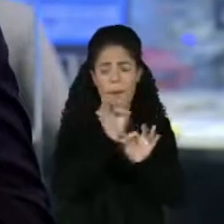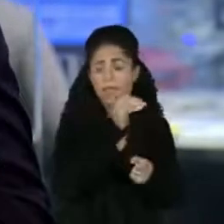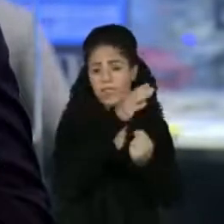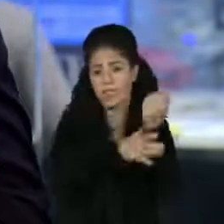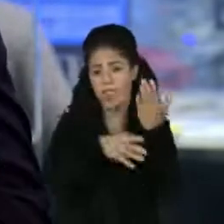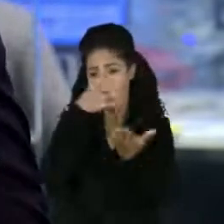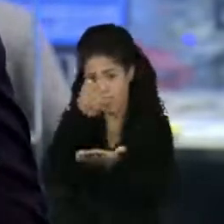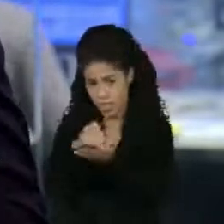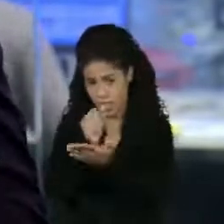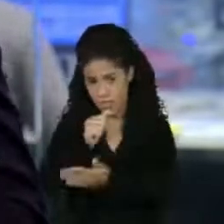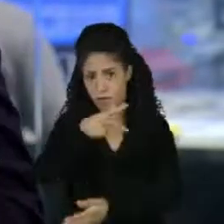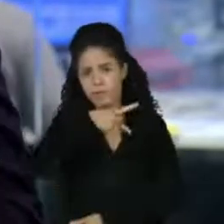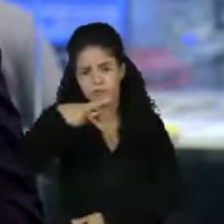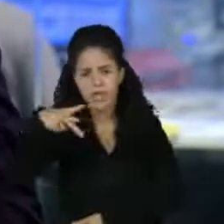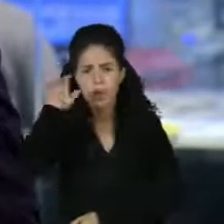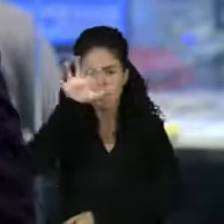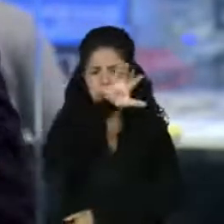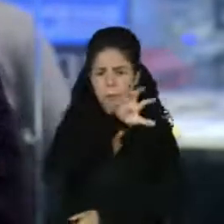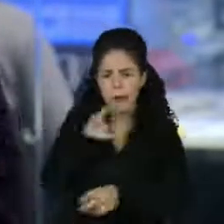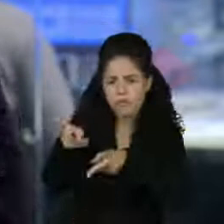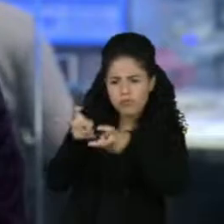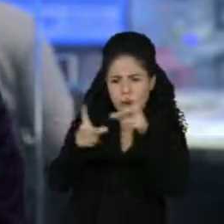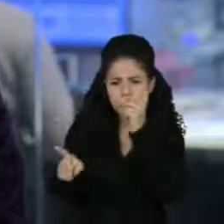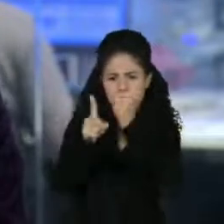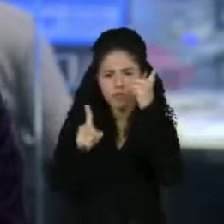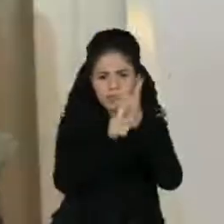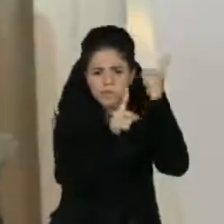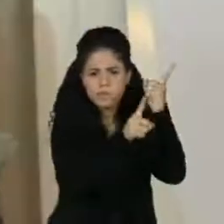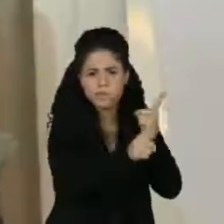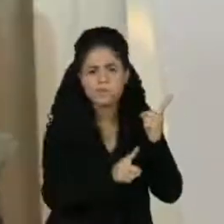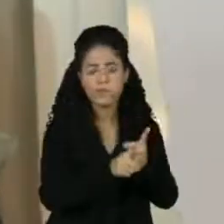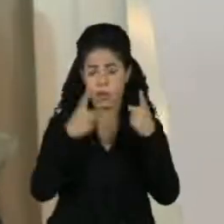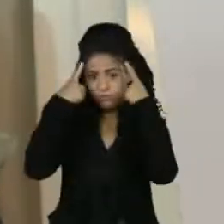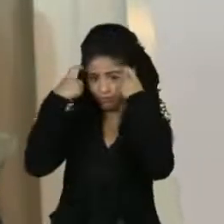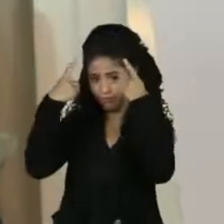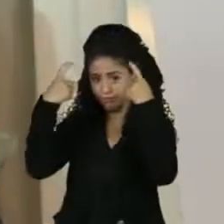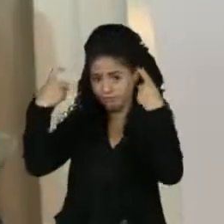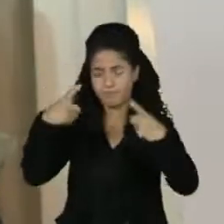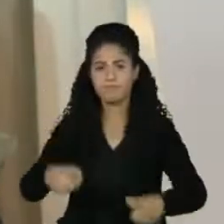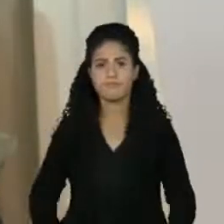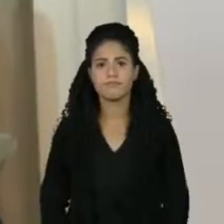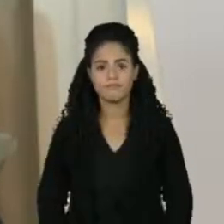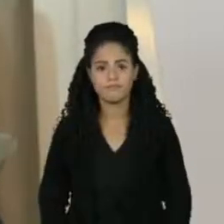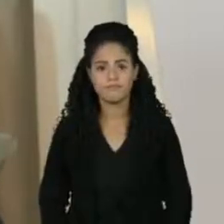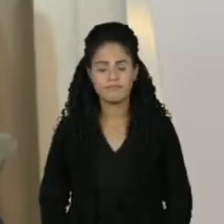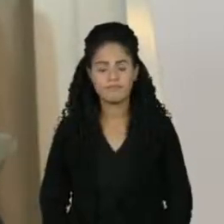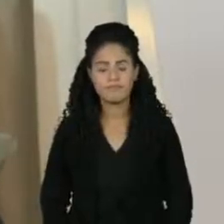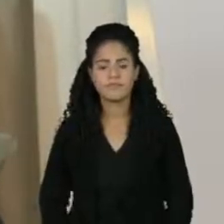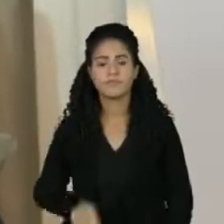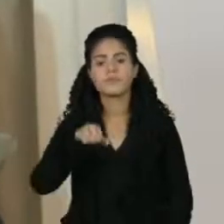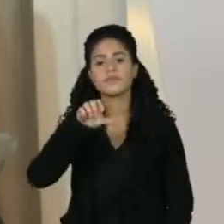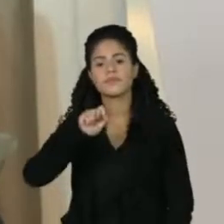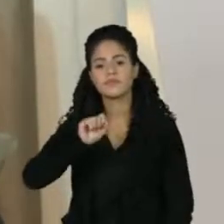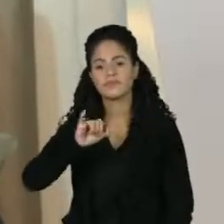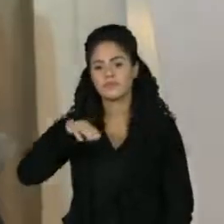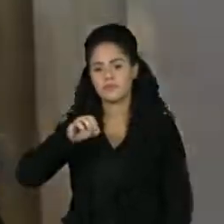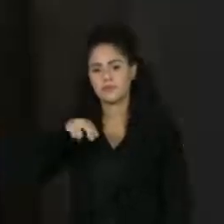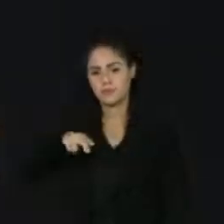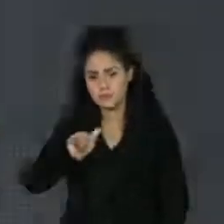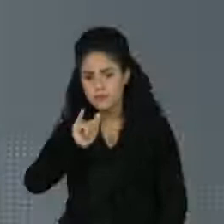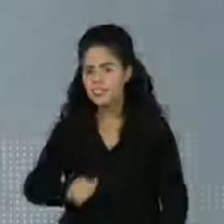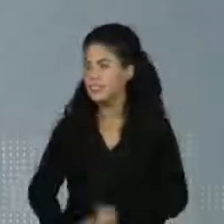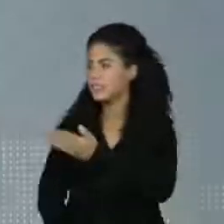aplicativos para mapear e denunciar esse tipo de crime. Simoni demorou mais de 10 anos para entender a